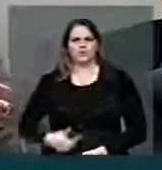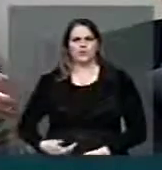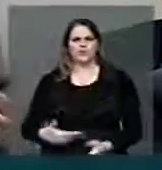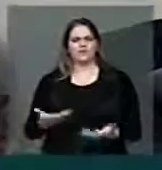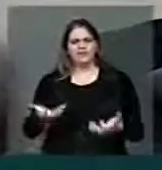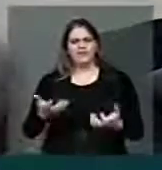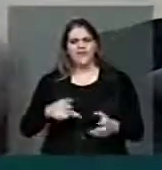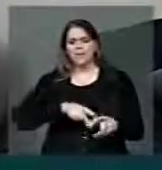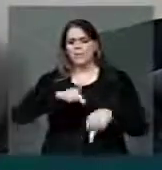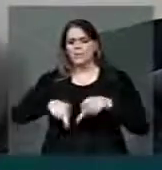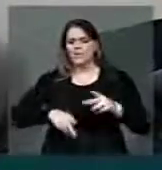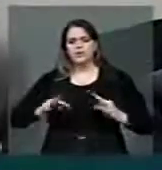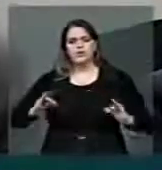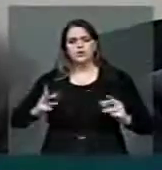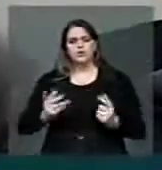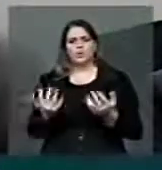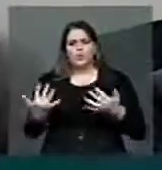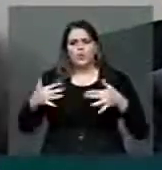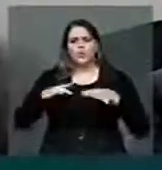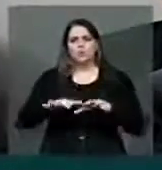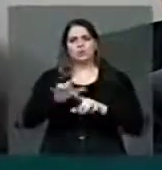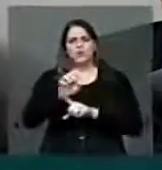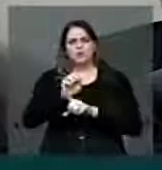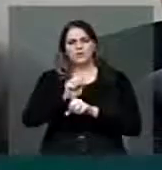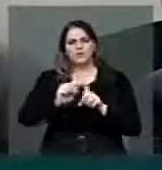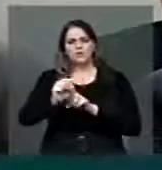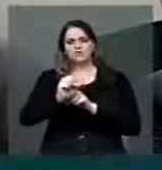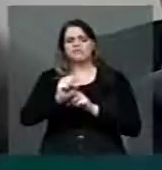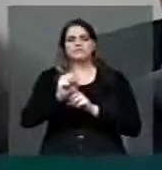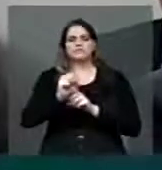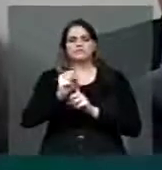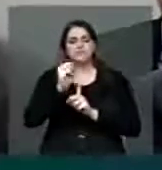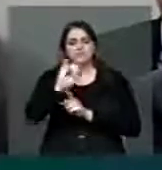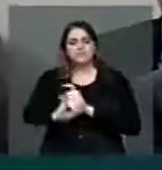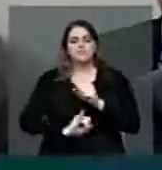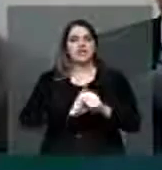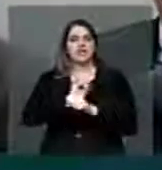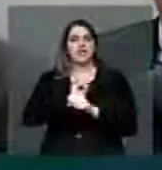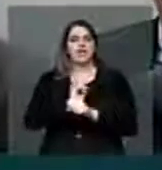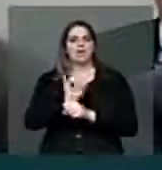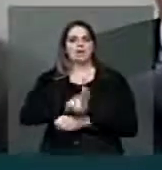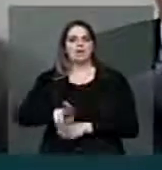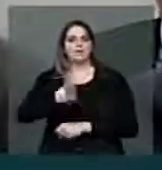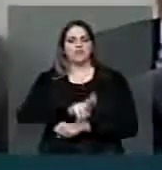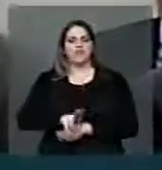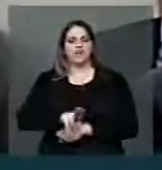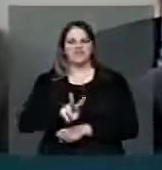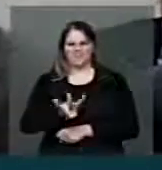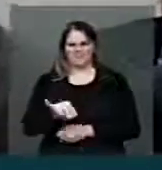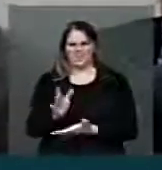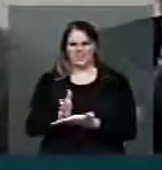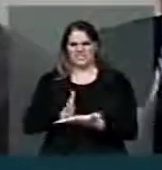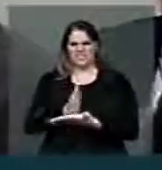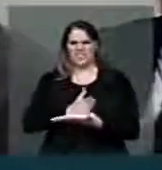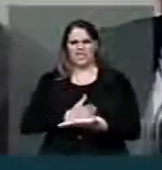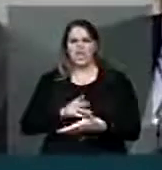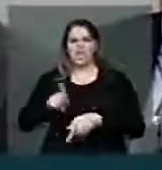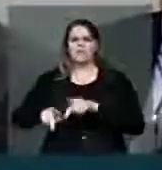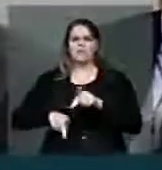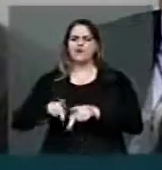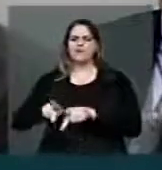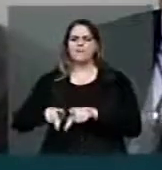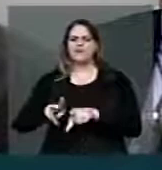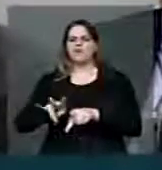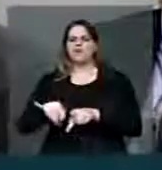a população na internet. Nós agora vamos excluir? Vamos fartiar a internet? Dizer que para o povão, o povão tem direito ao e